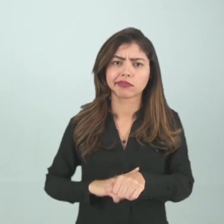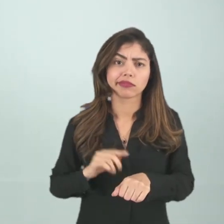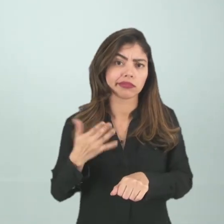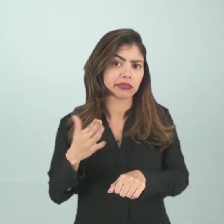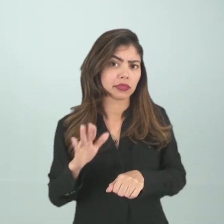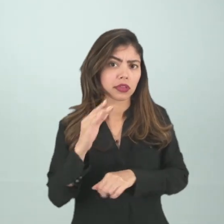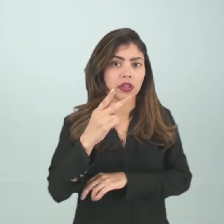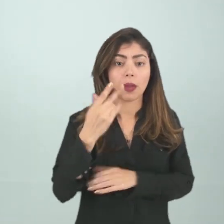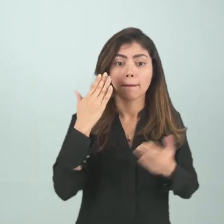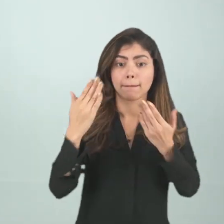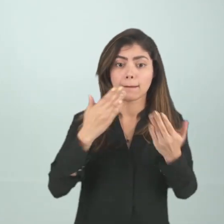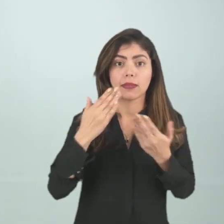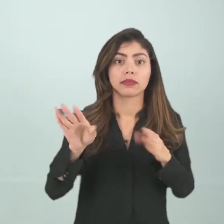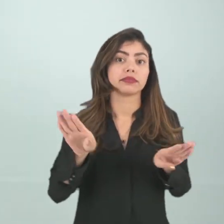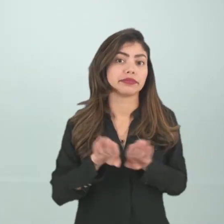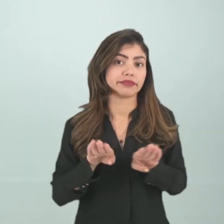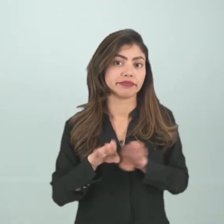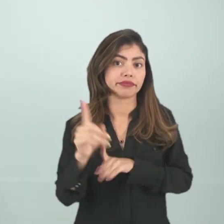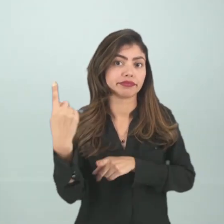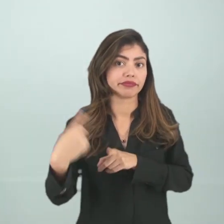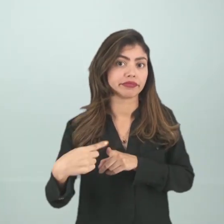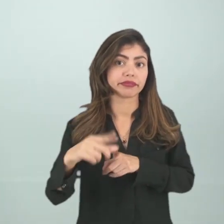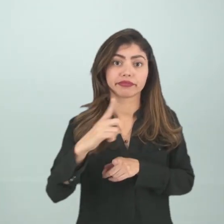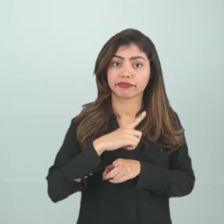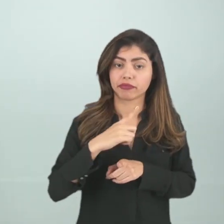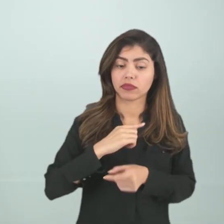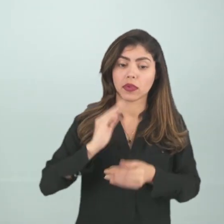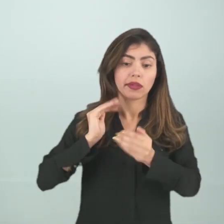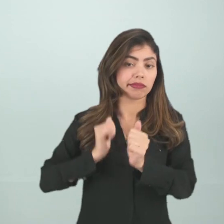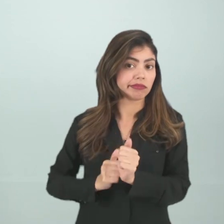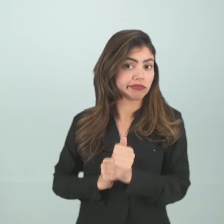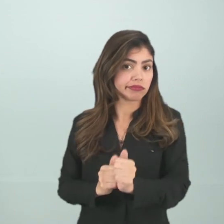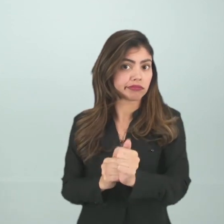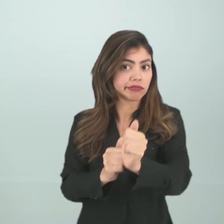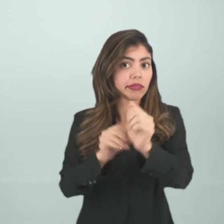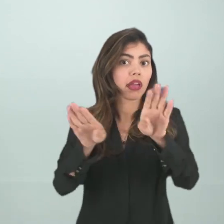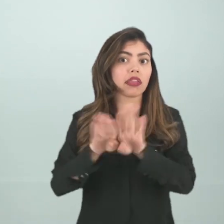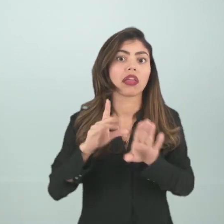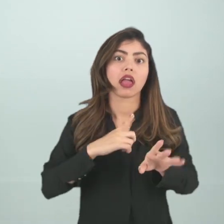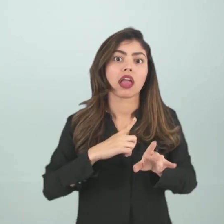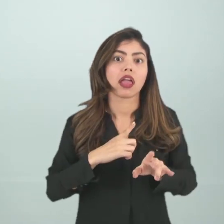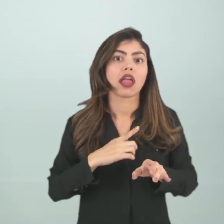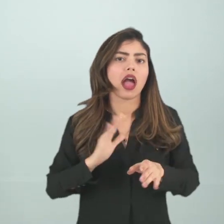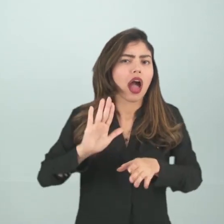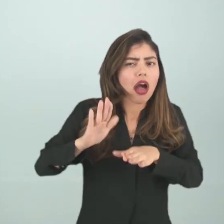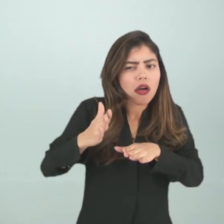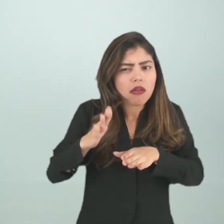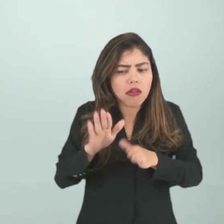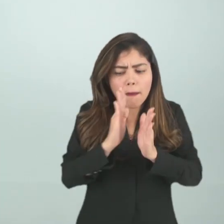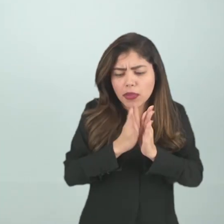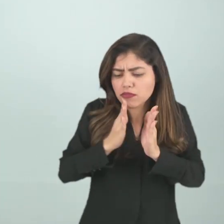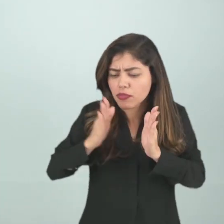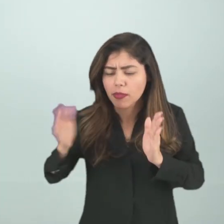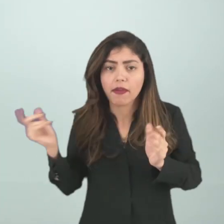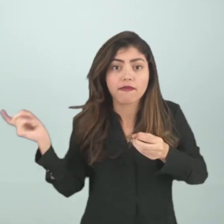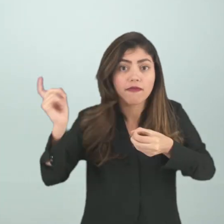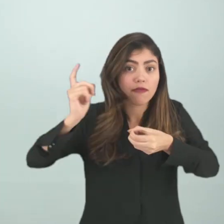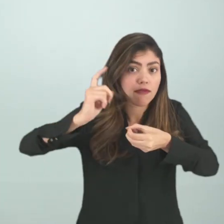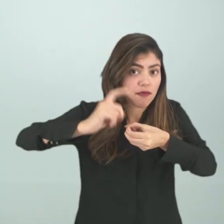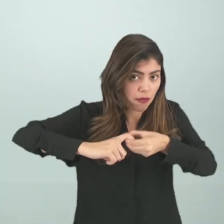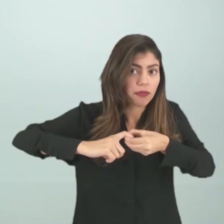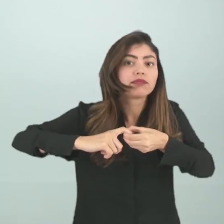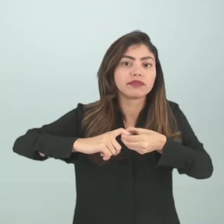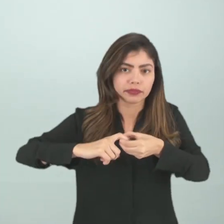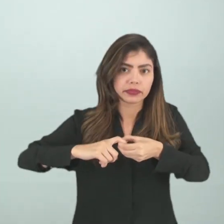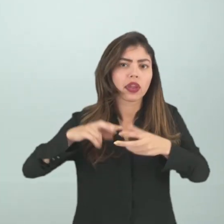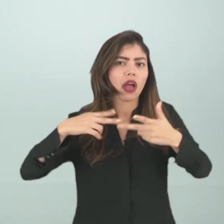psicológico, ou seja, porque eu tenho ali uma sequência de fatos, mas em algum momento eu retomo aí a algo que